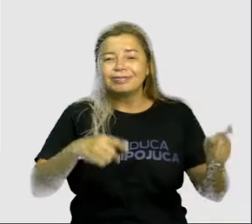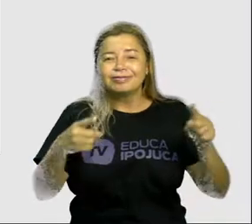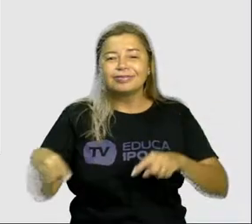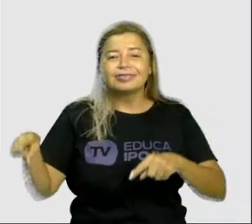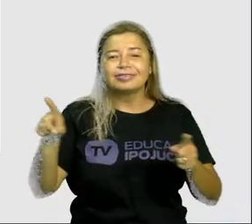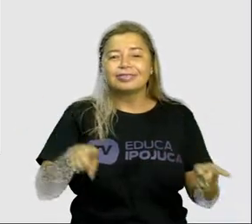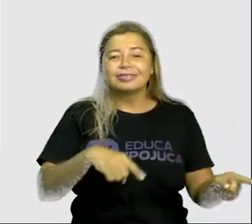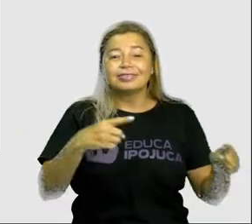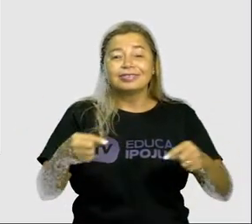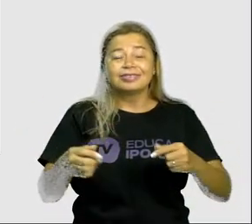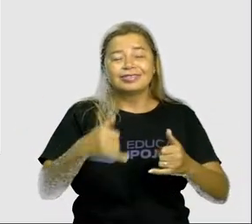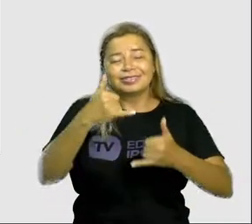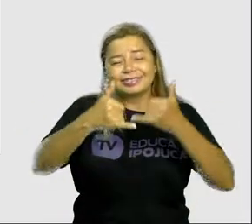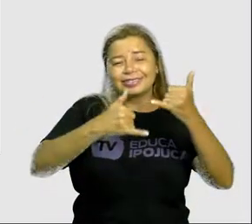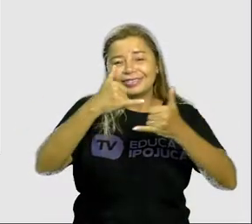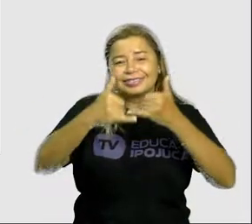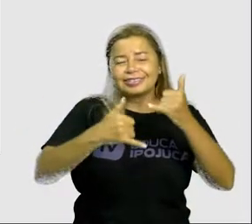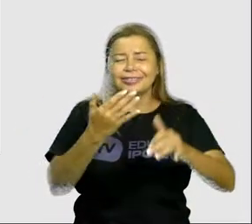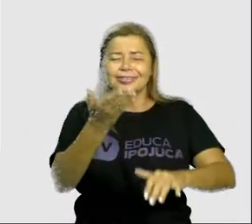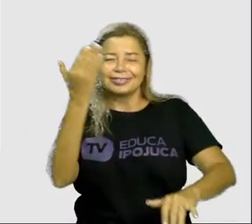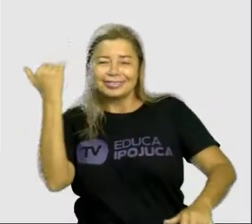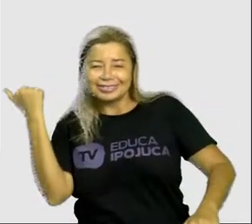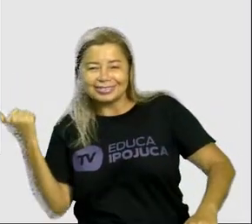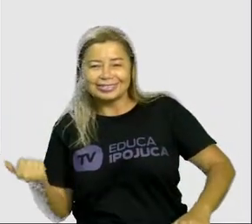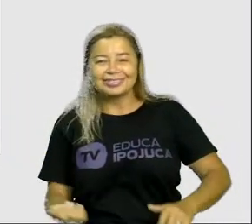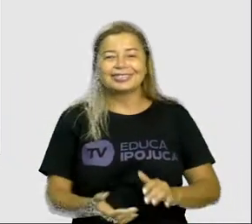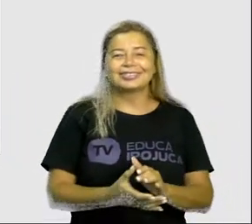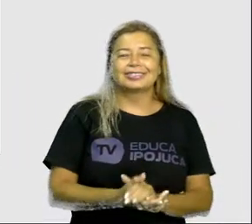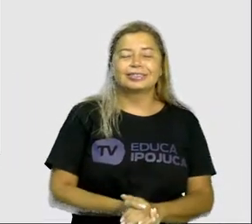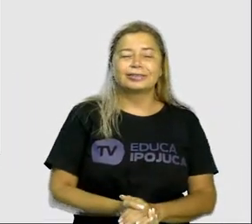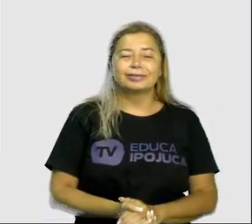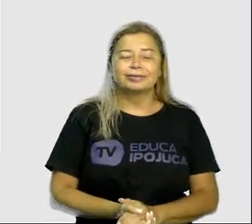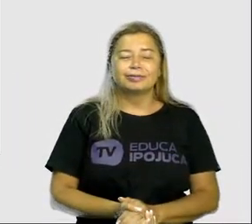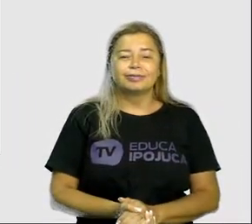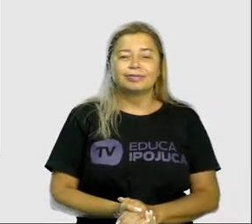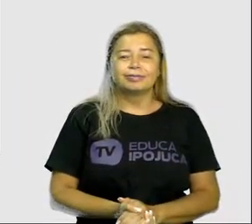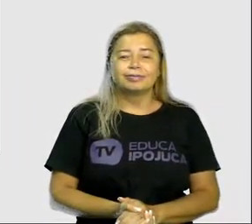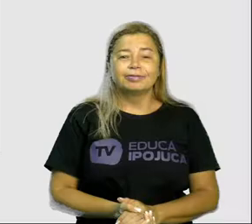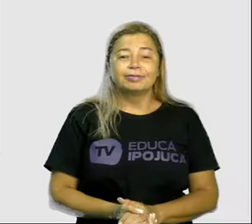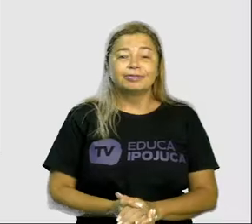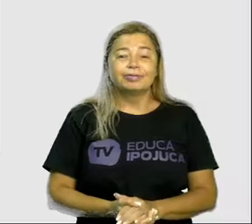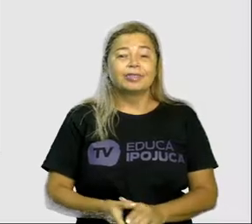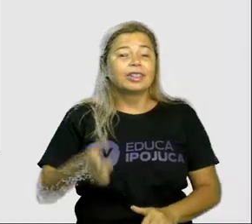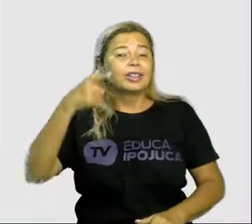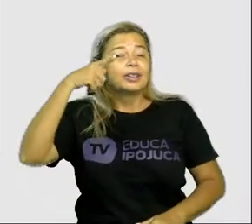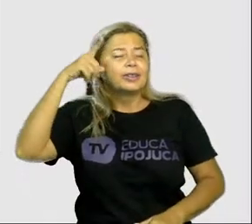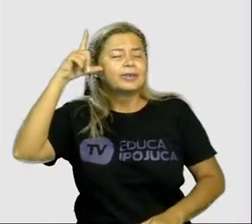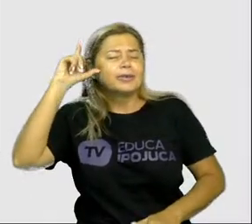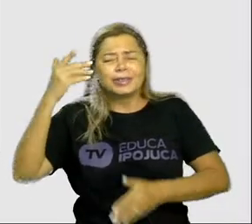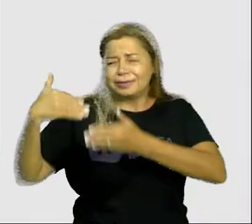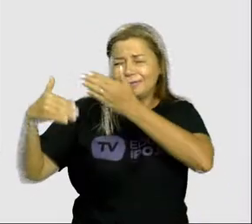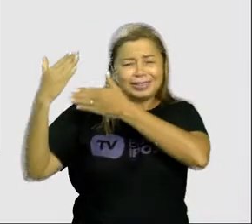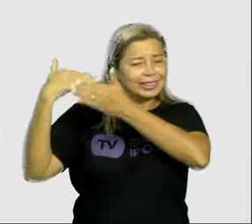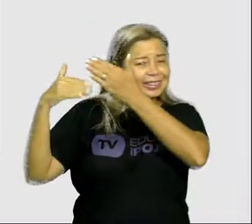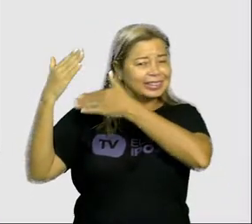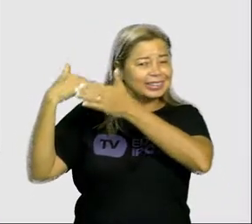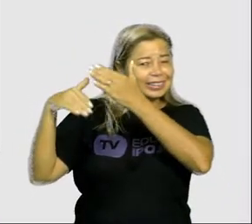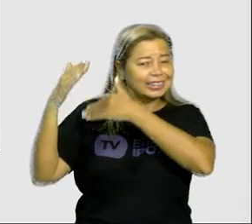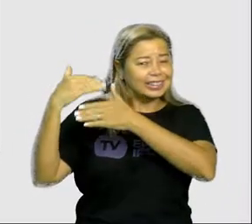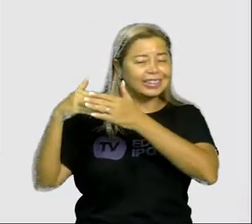Vem brincar com a gente Ontem foi passado